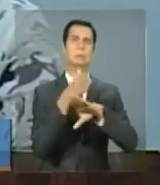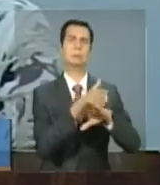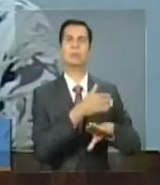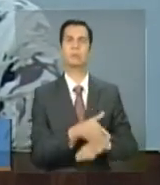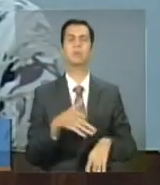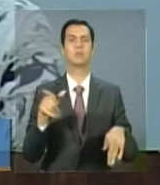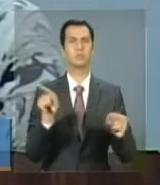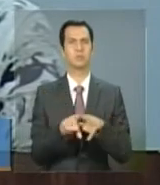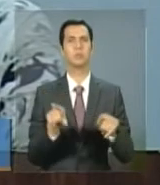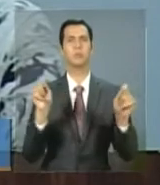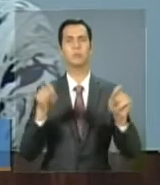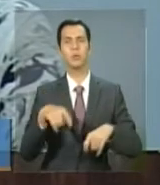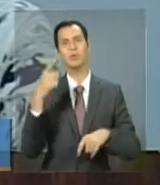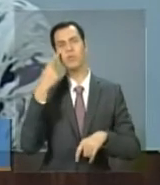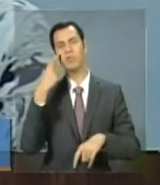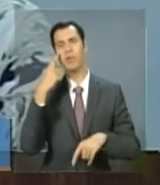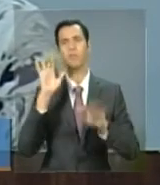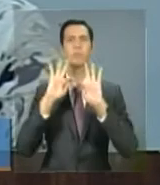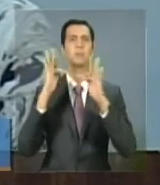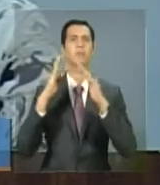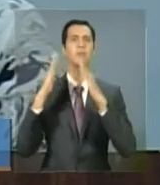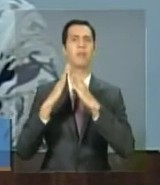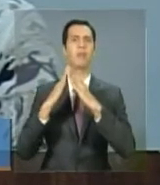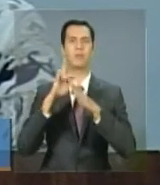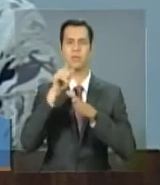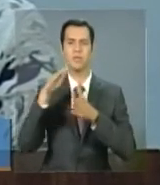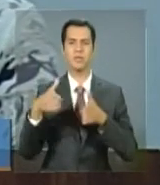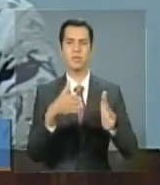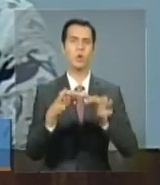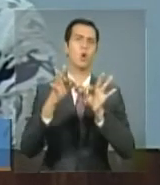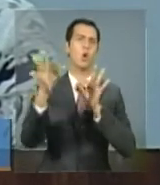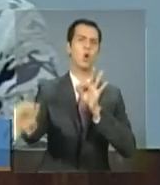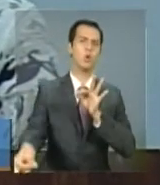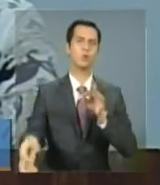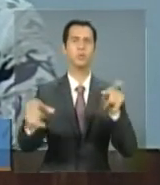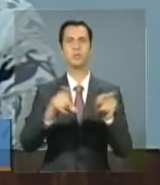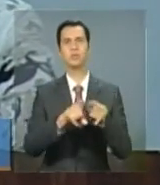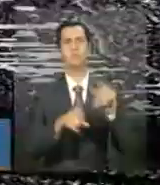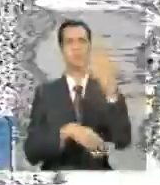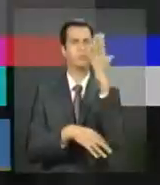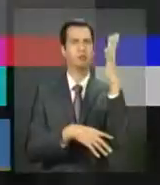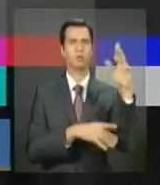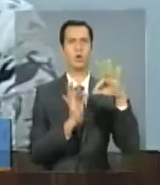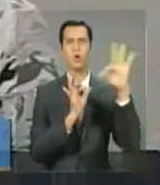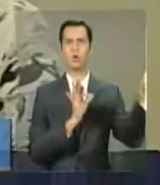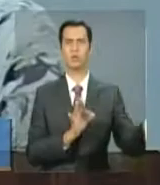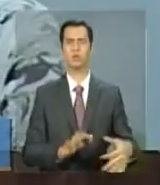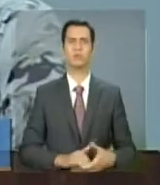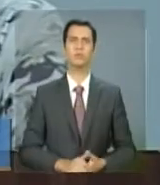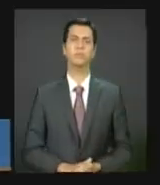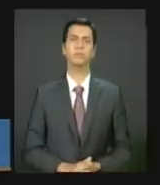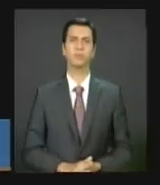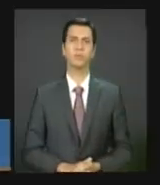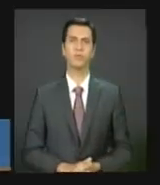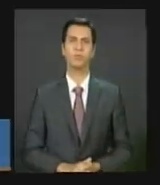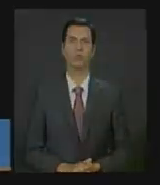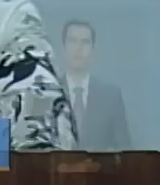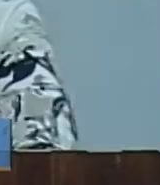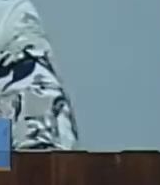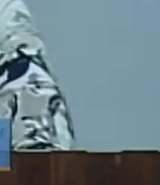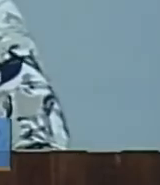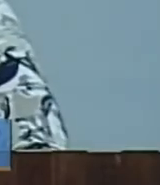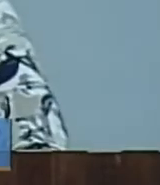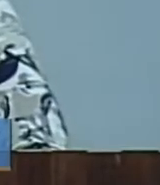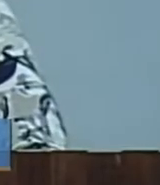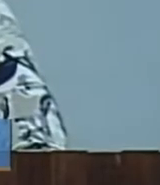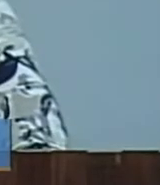extrativistas, ribeirinhos, localizadas em regiões distantes. Nós estamos contando